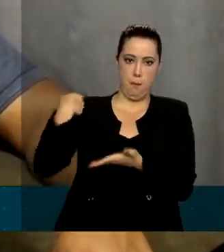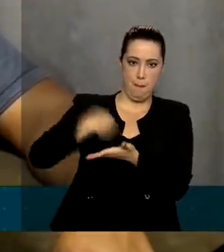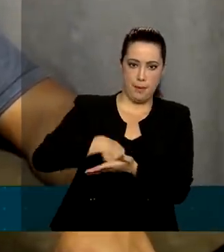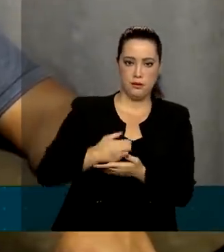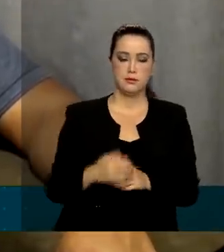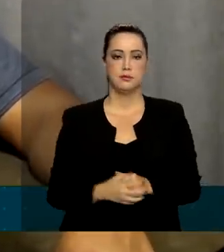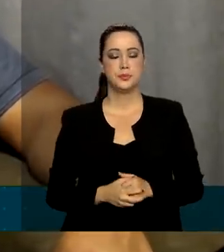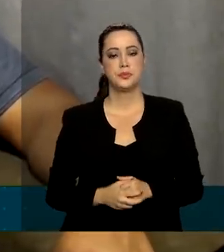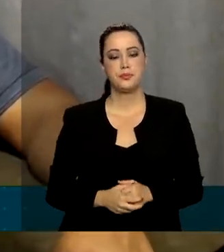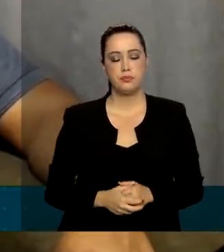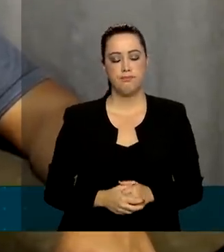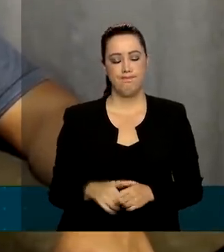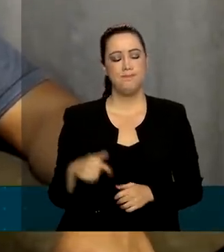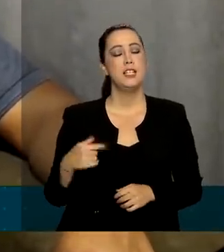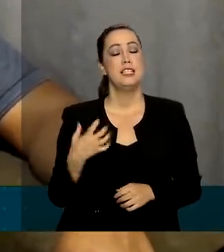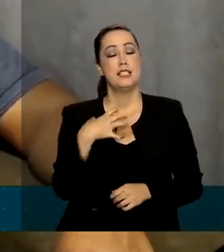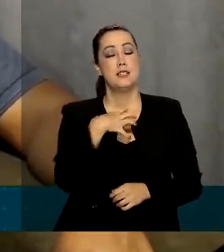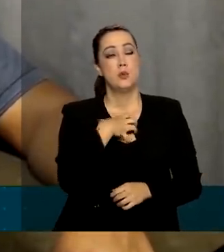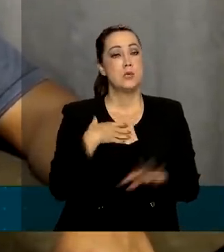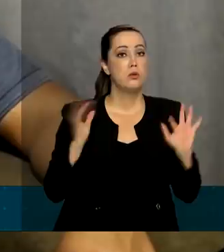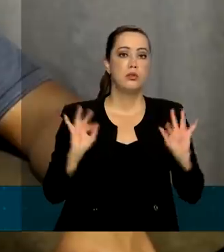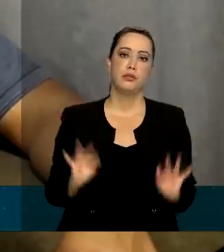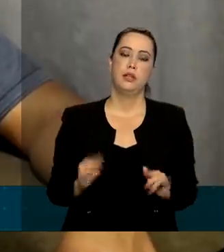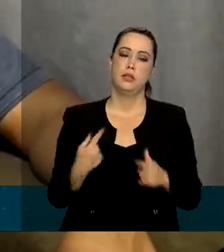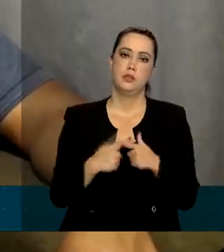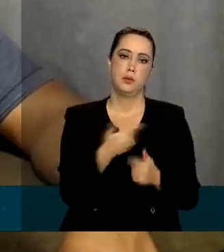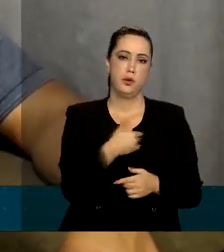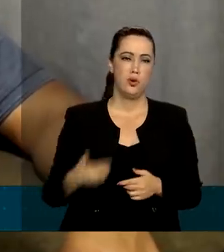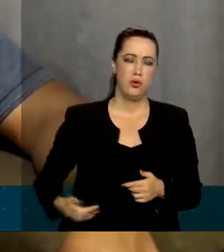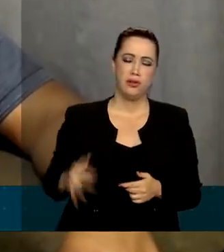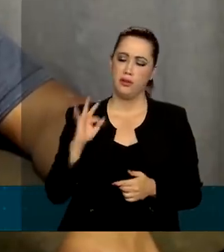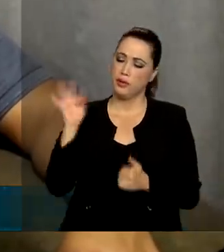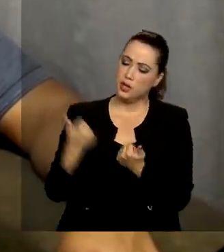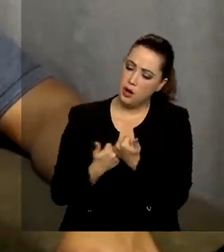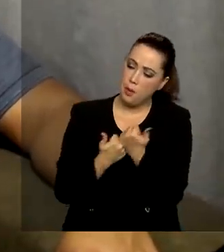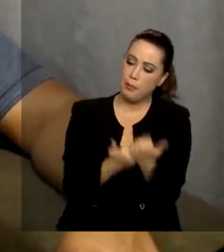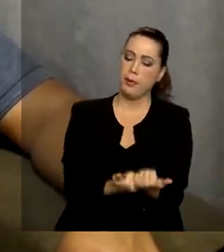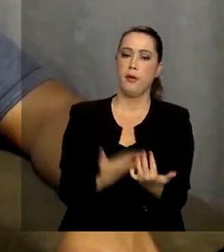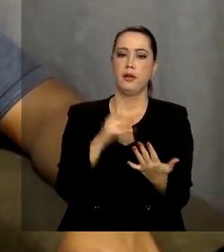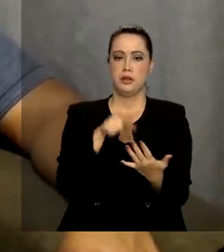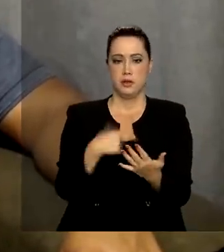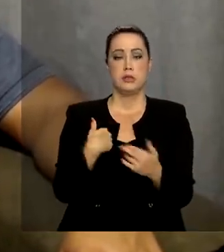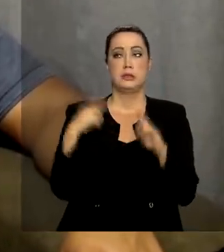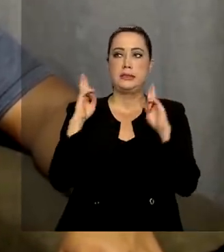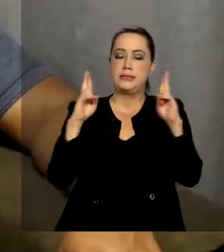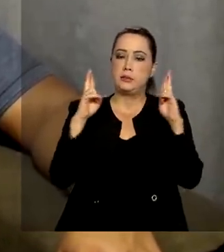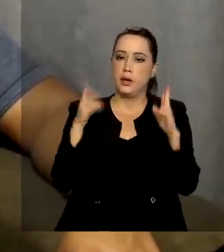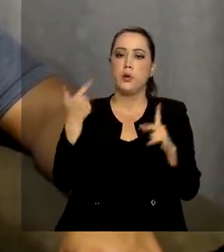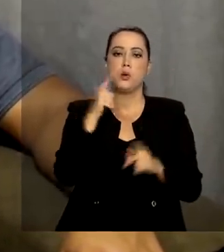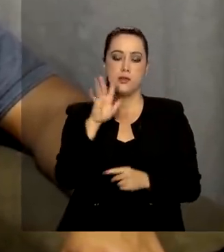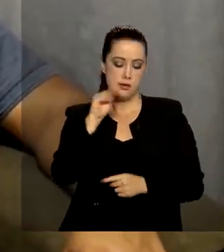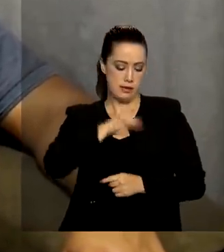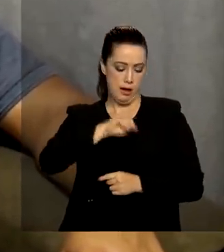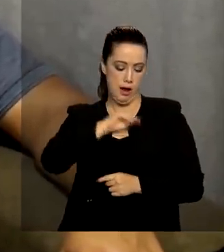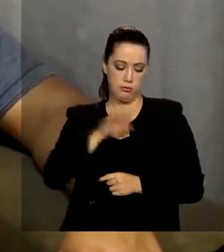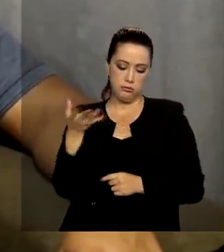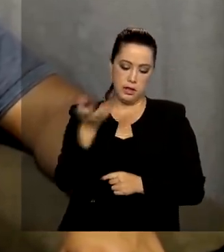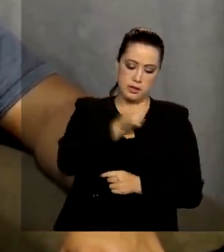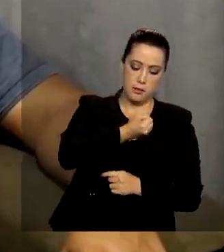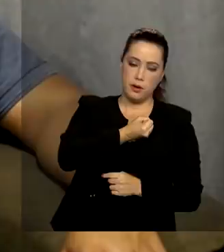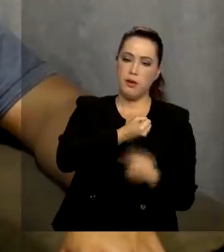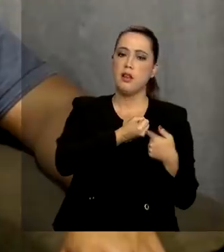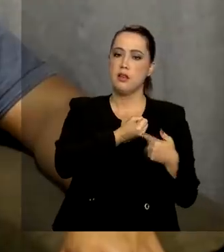governo federal, ainda não recebi essa quantia. Espero que eles honrem com esse compromisso para que eles possam ajudar a todos os